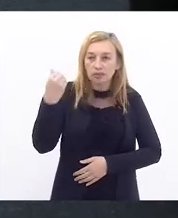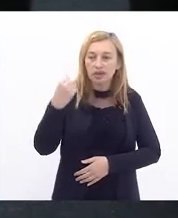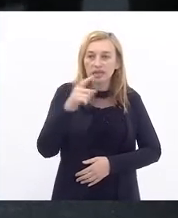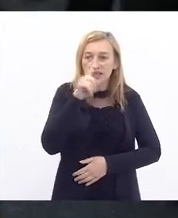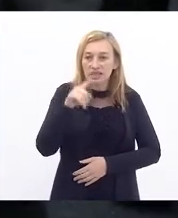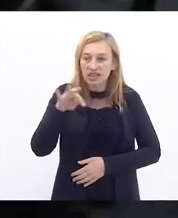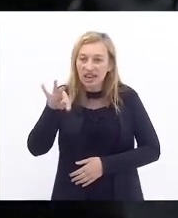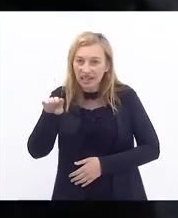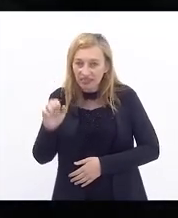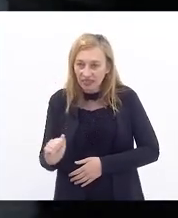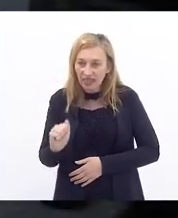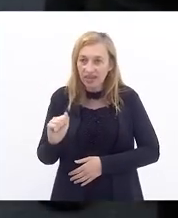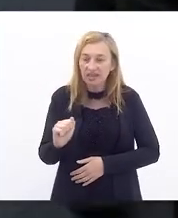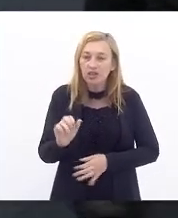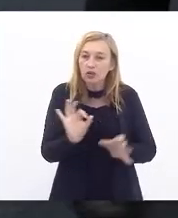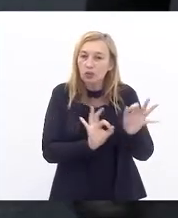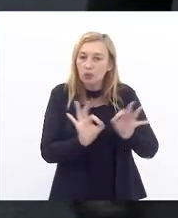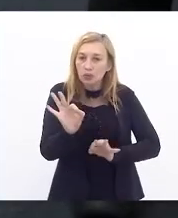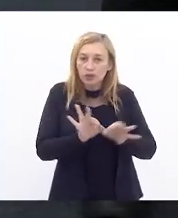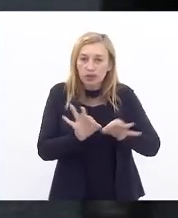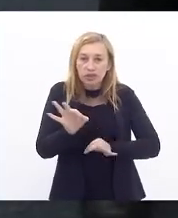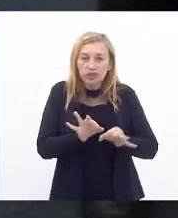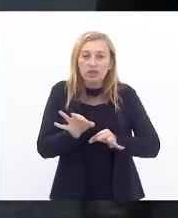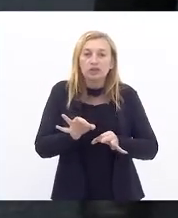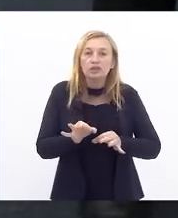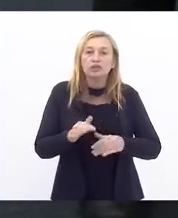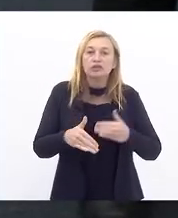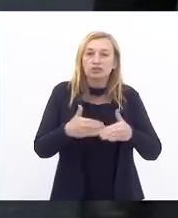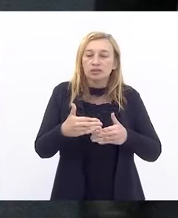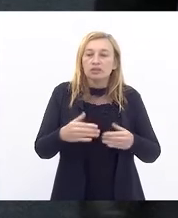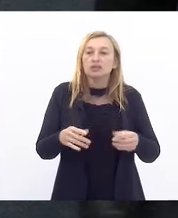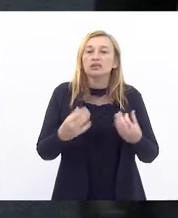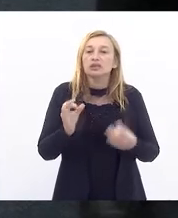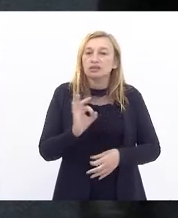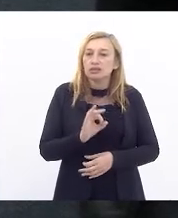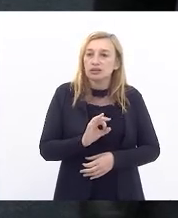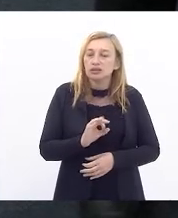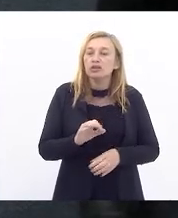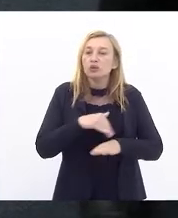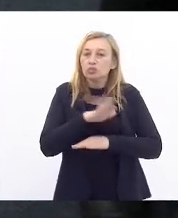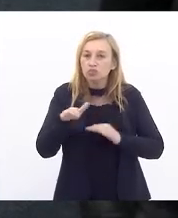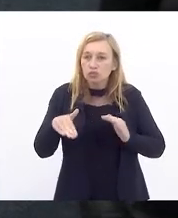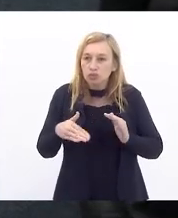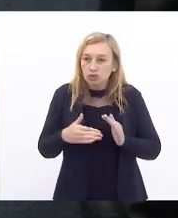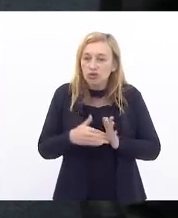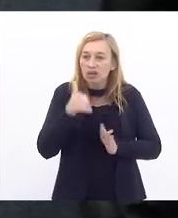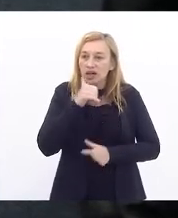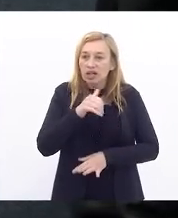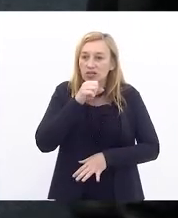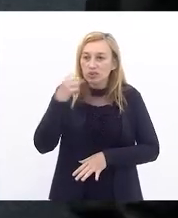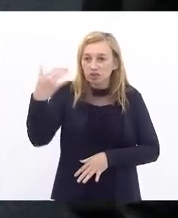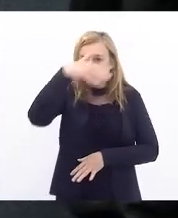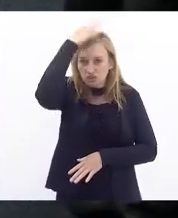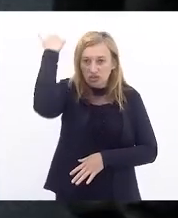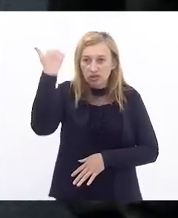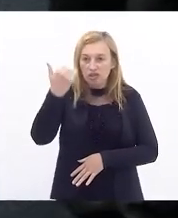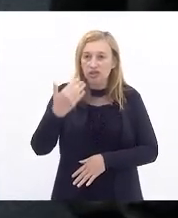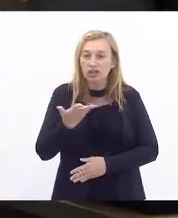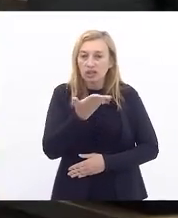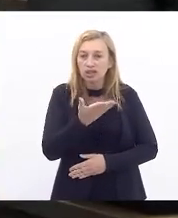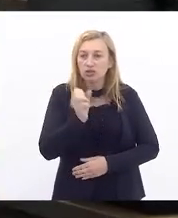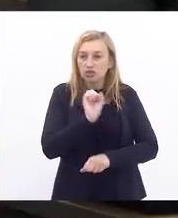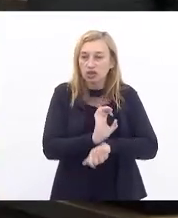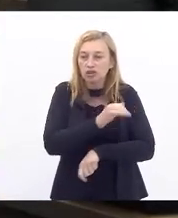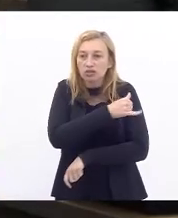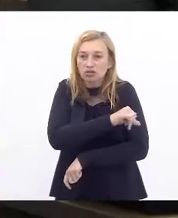organizando esse processo, inclusive com todas as mães de santo aqui do Estado